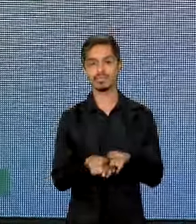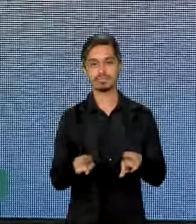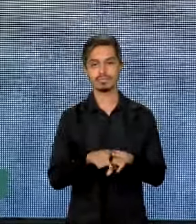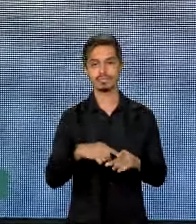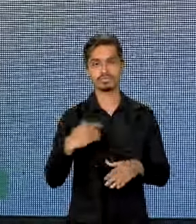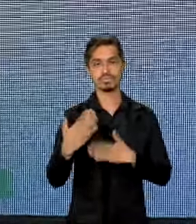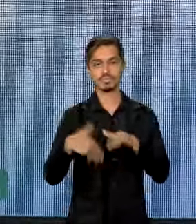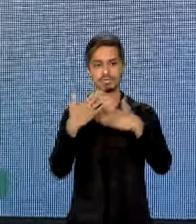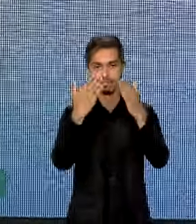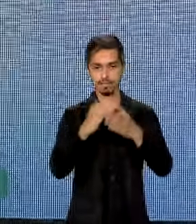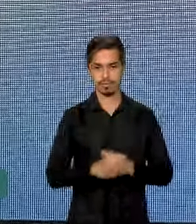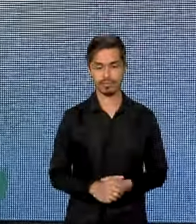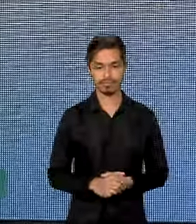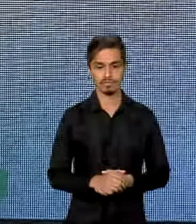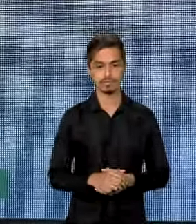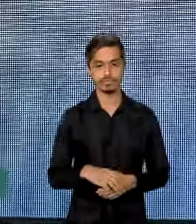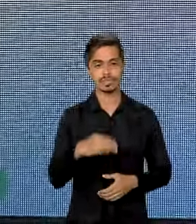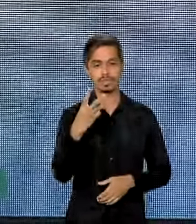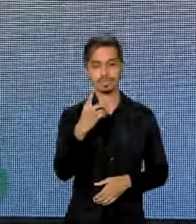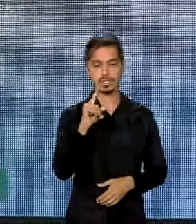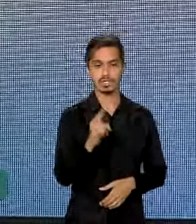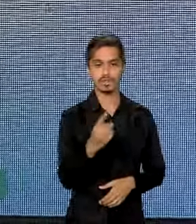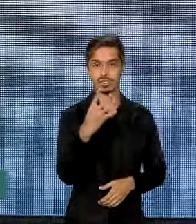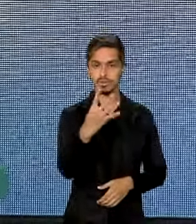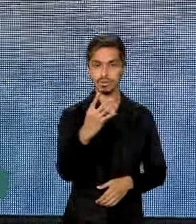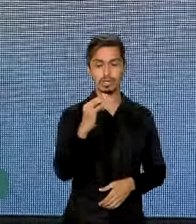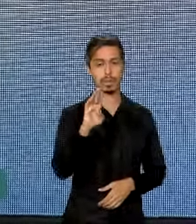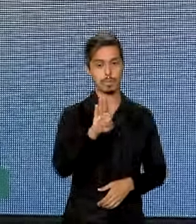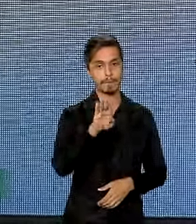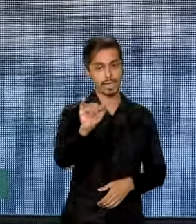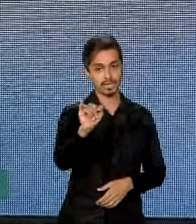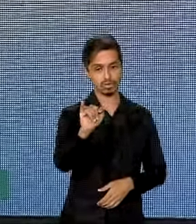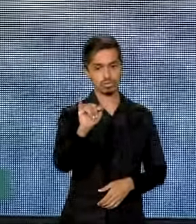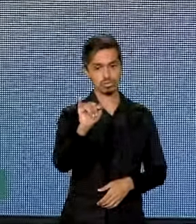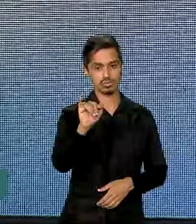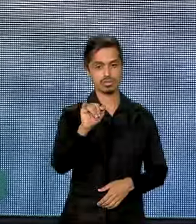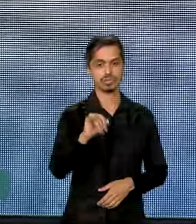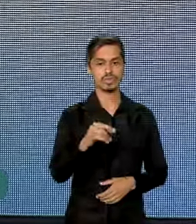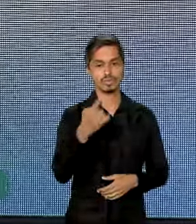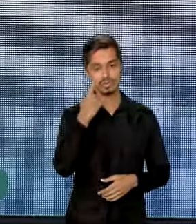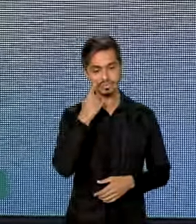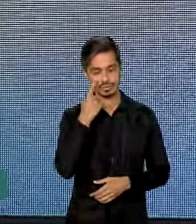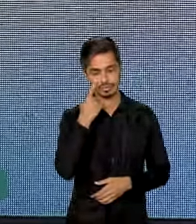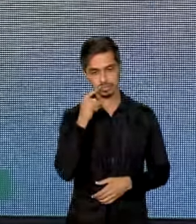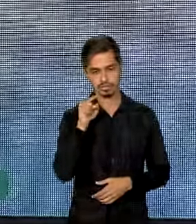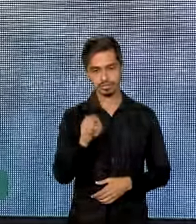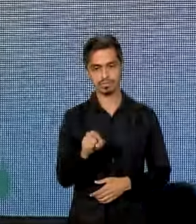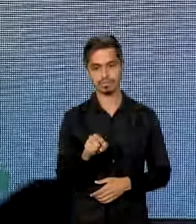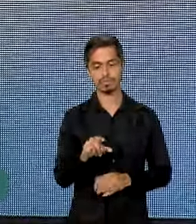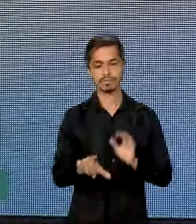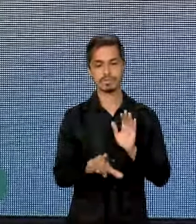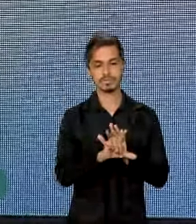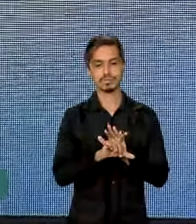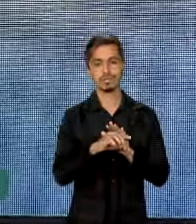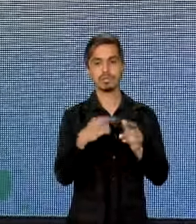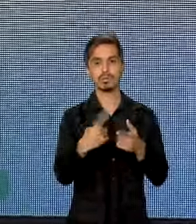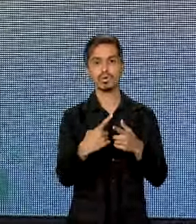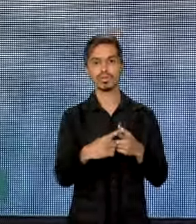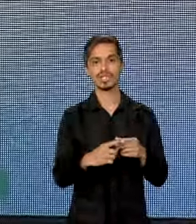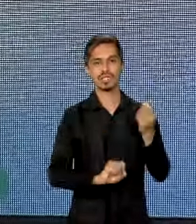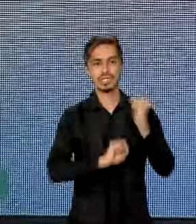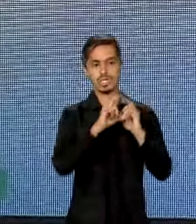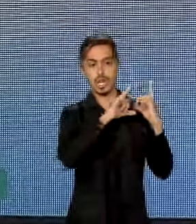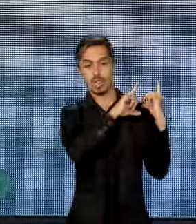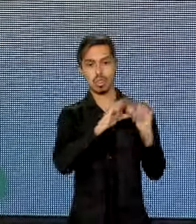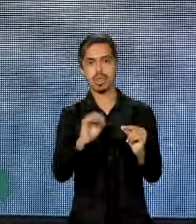produtividade. São 3,4 bilhões previstos nesta Lei da Depreciação